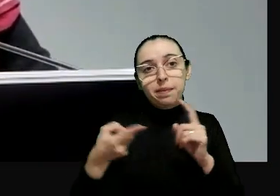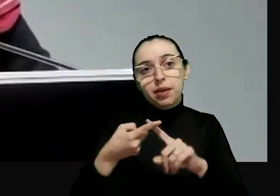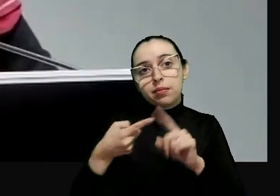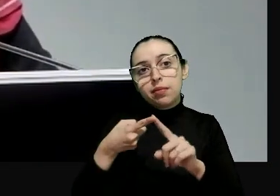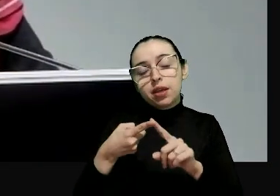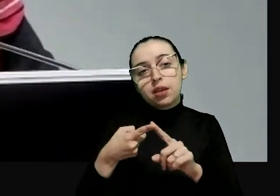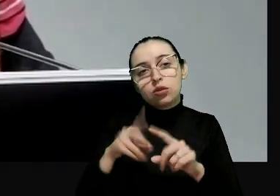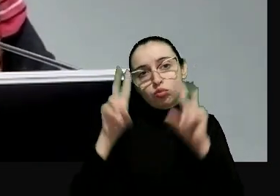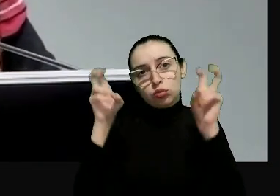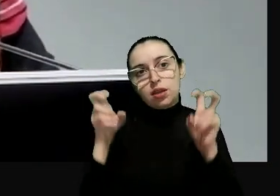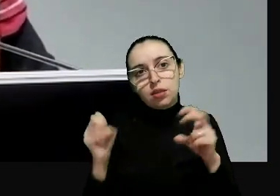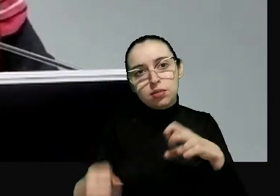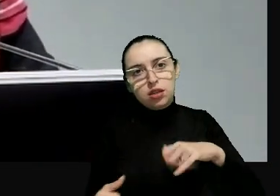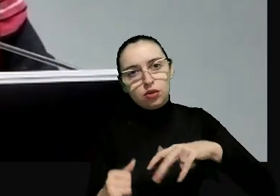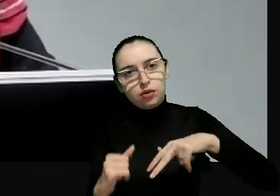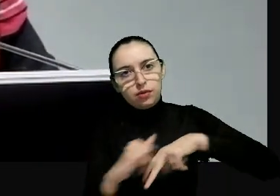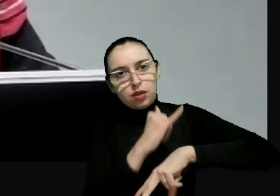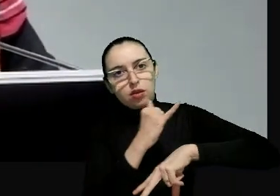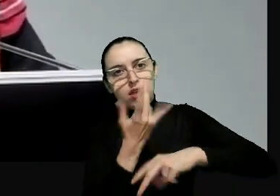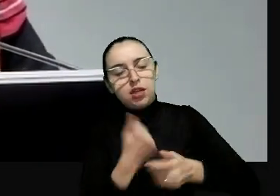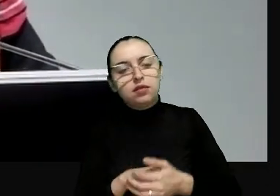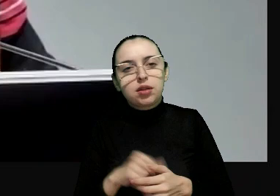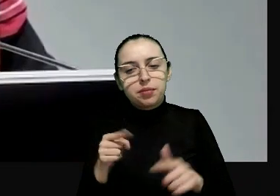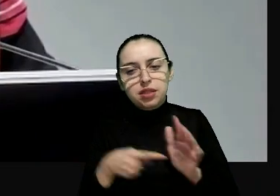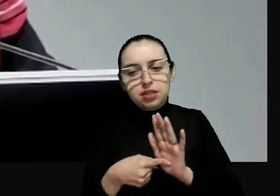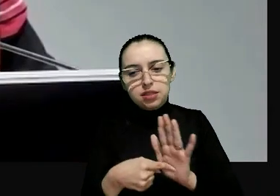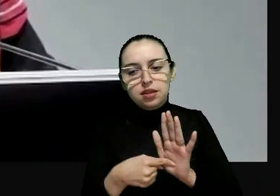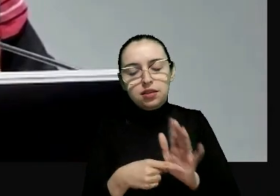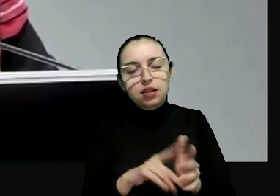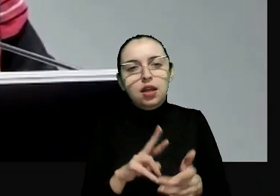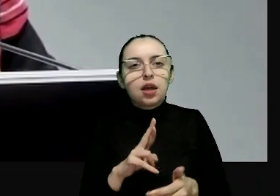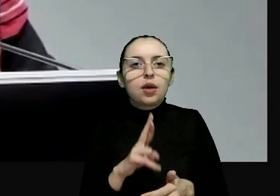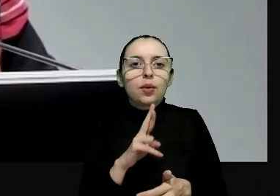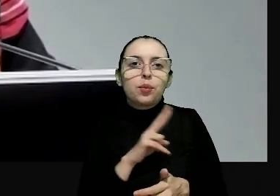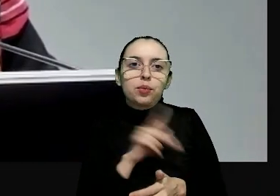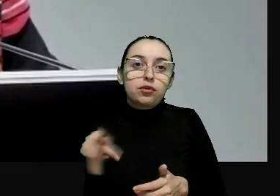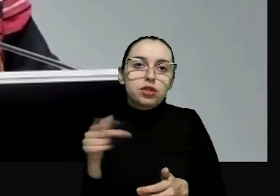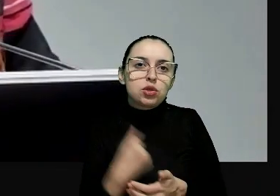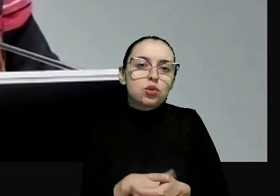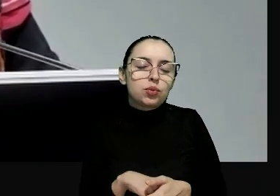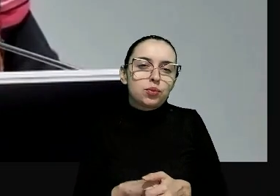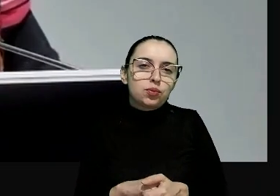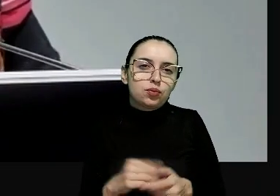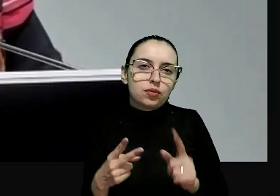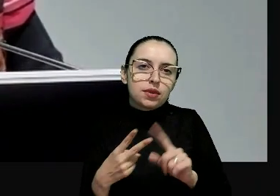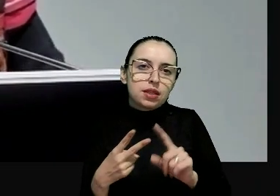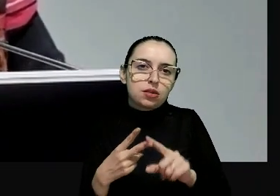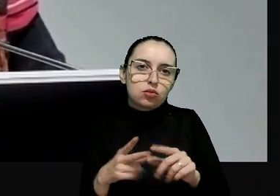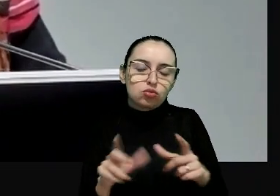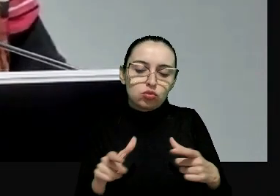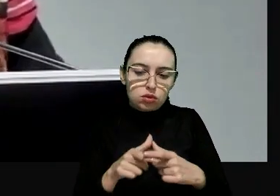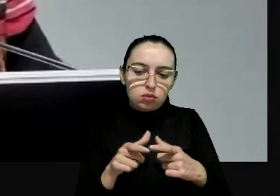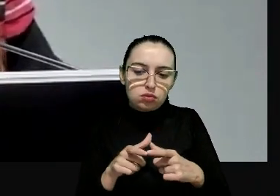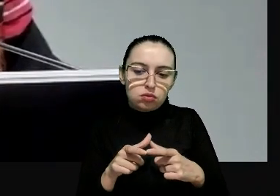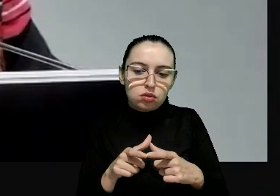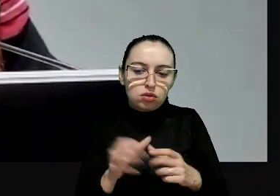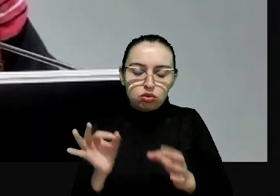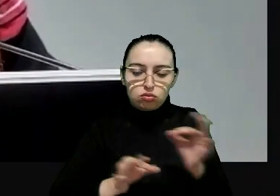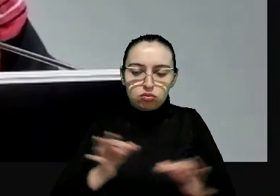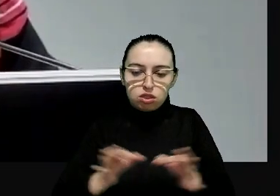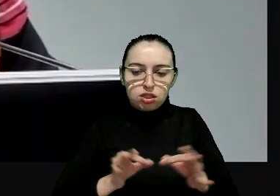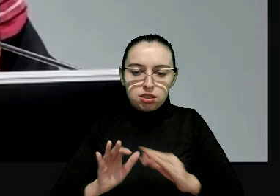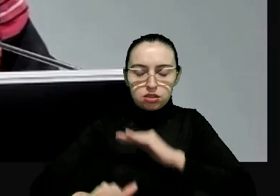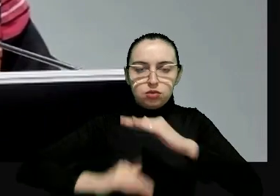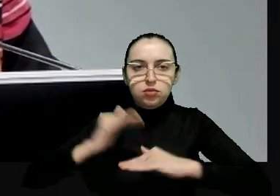casos tem a ver com o tema da violência, como apontava o querido professor Armin. Uma segunda categoria tem a ver com a